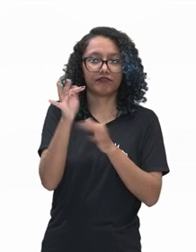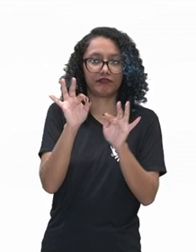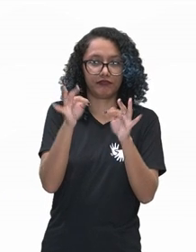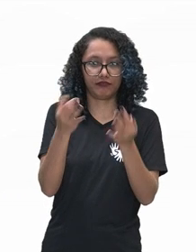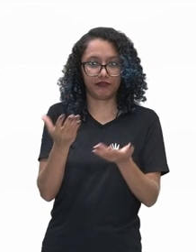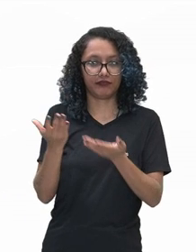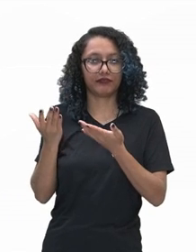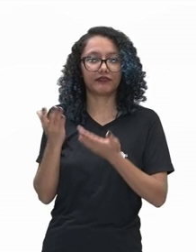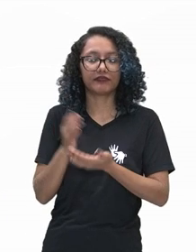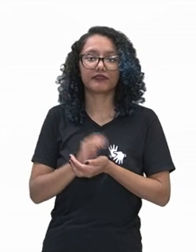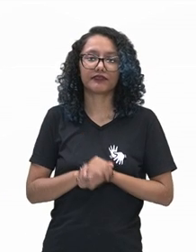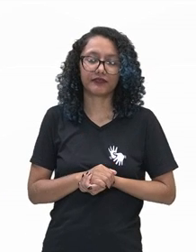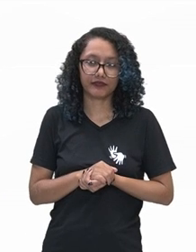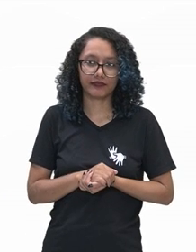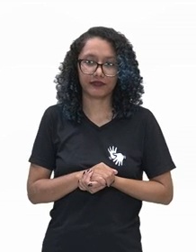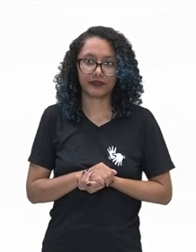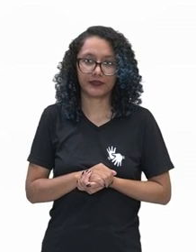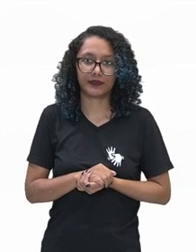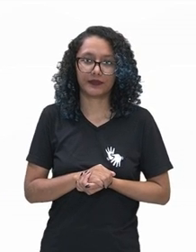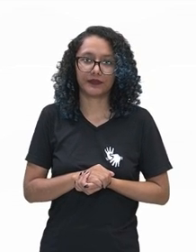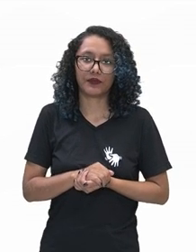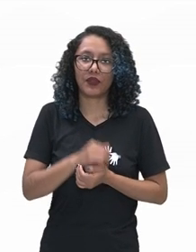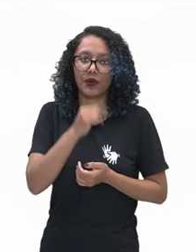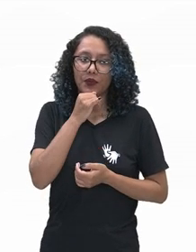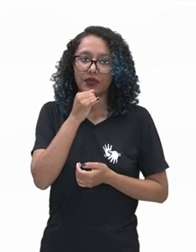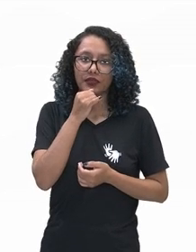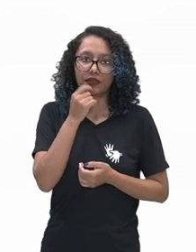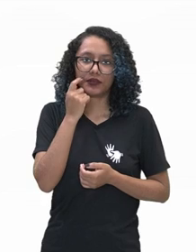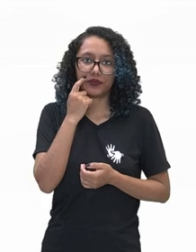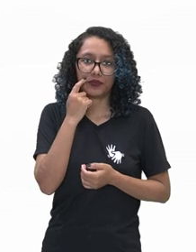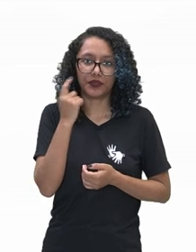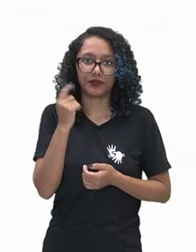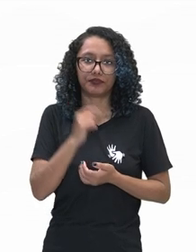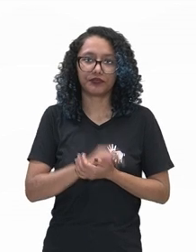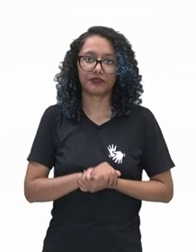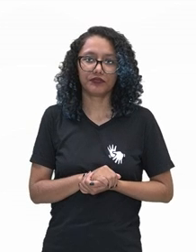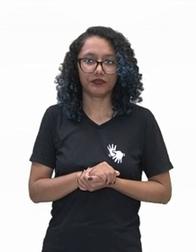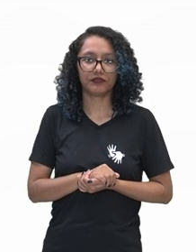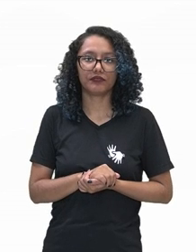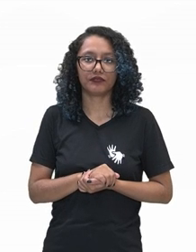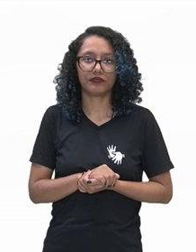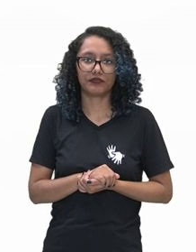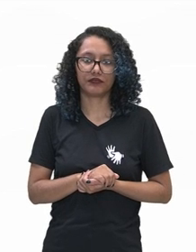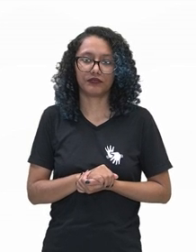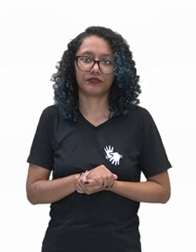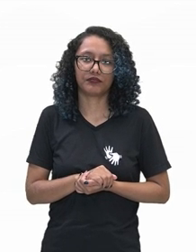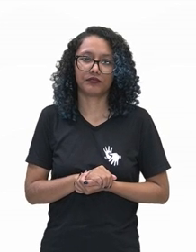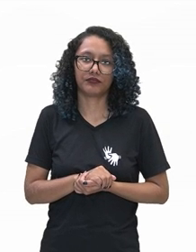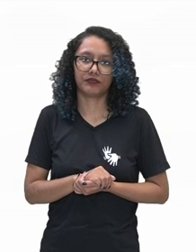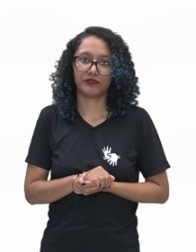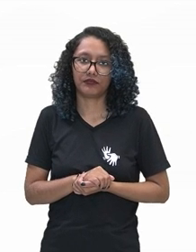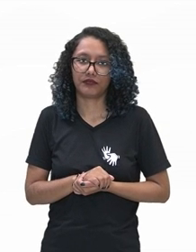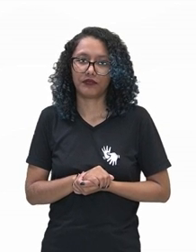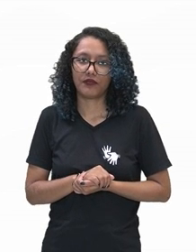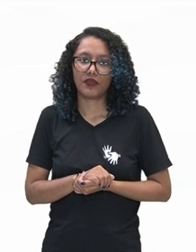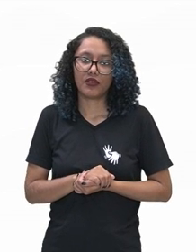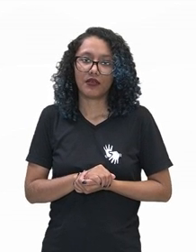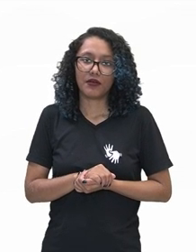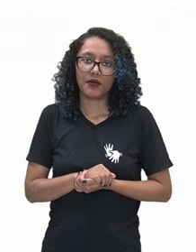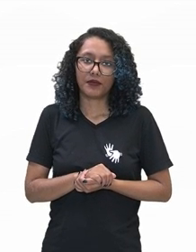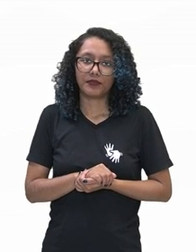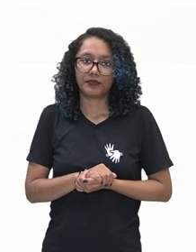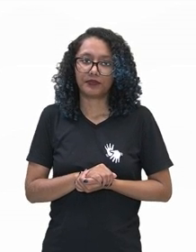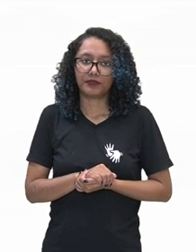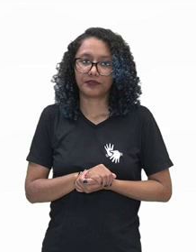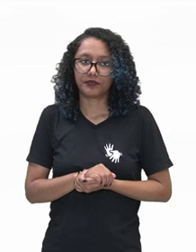ele mostra aí, ó. I, I, you, he, she, it, we, you, they, will.